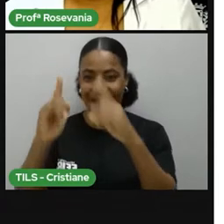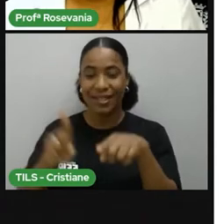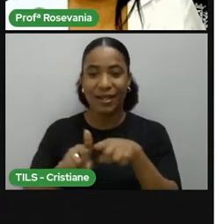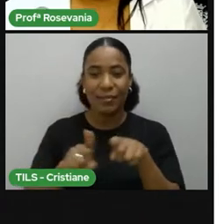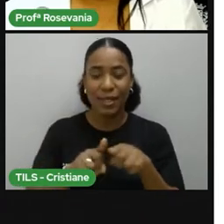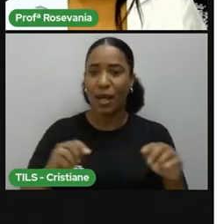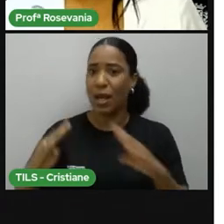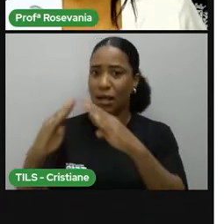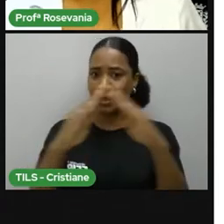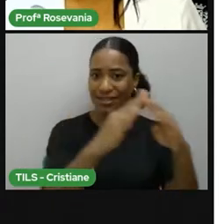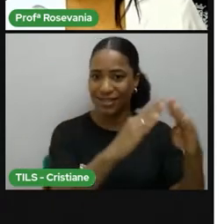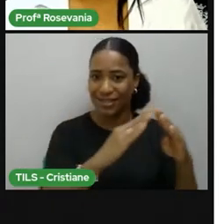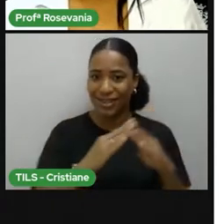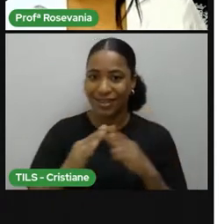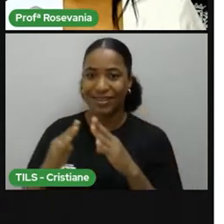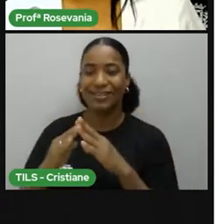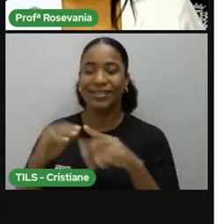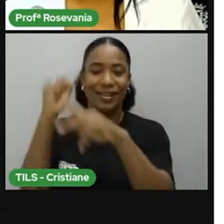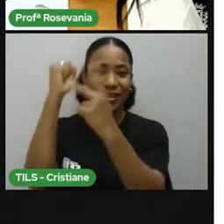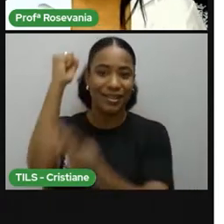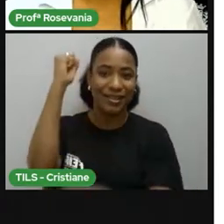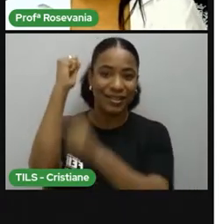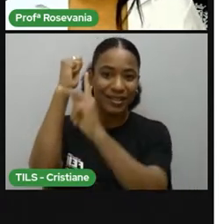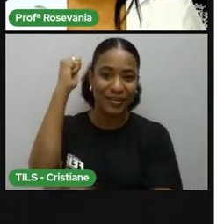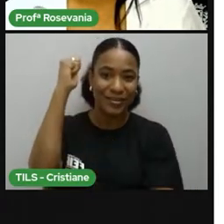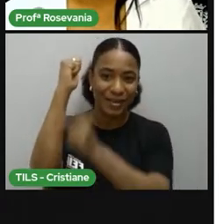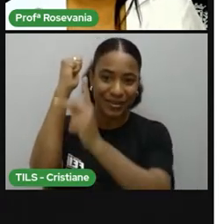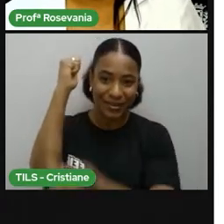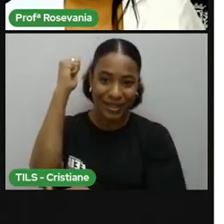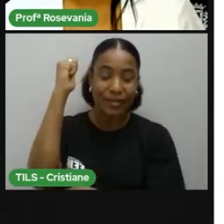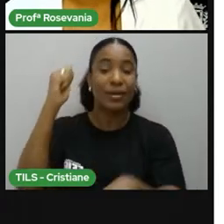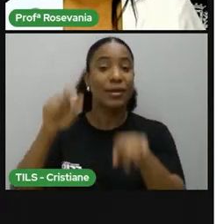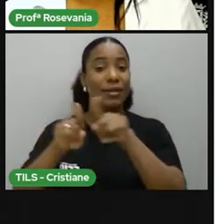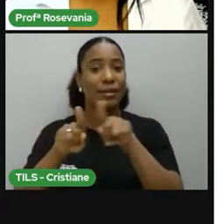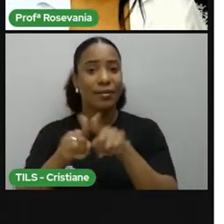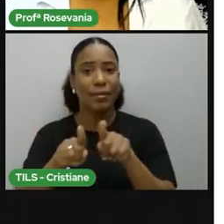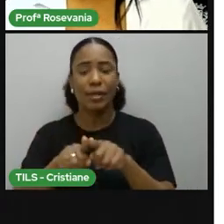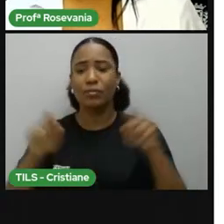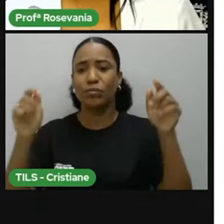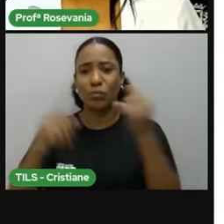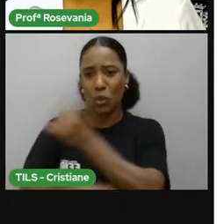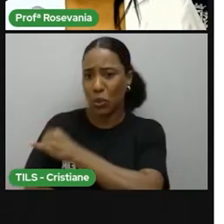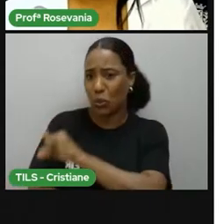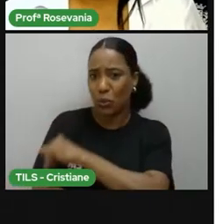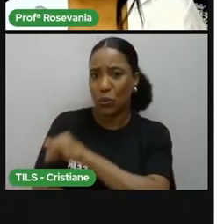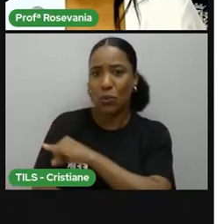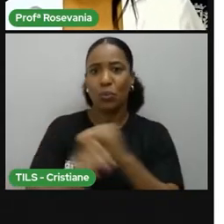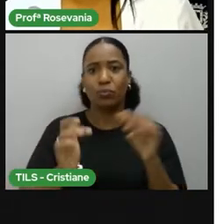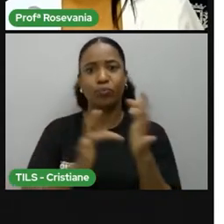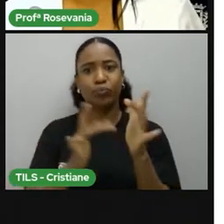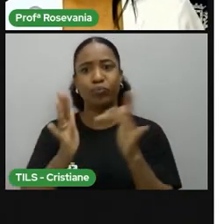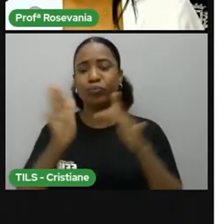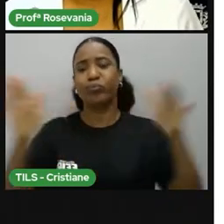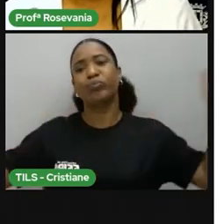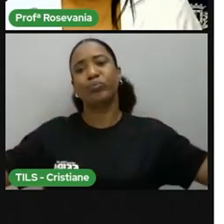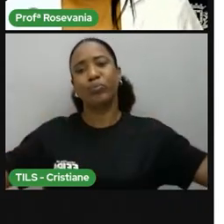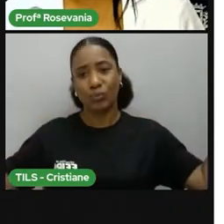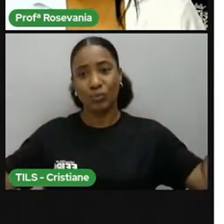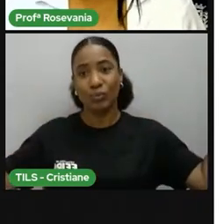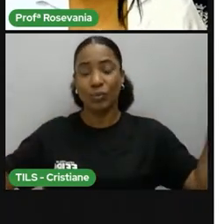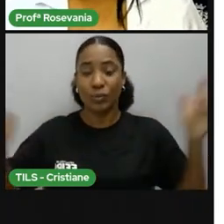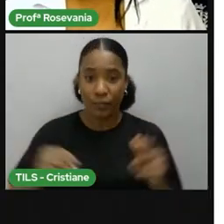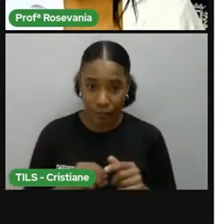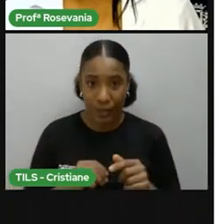Redentor, aqui o MAP, né, o Jardim Botânico, algumas igrejas, a exemplo da igreja, né,